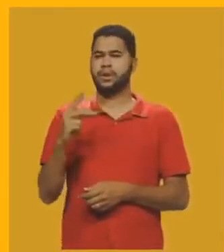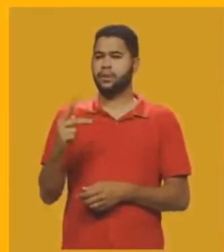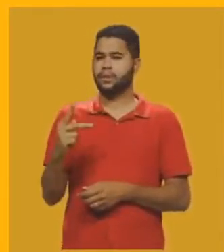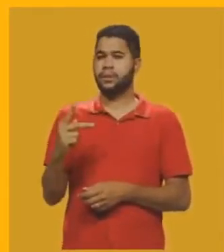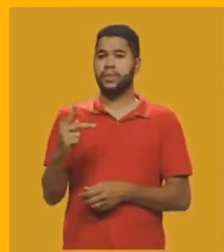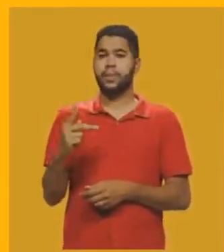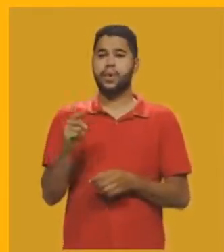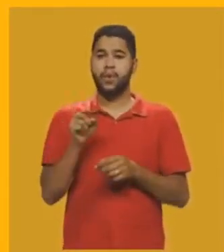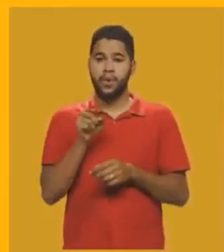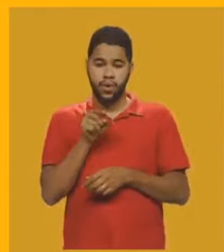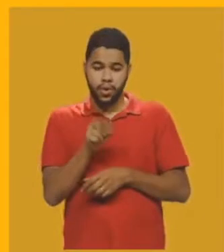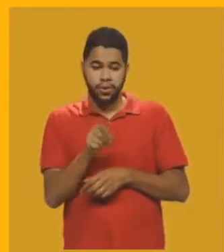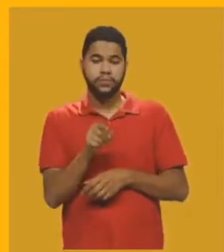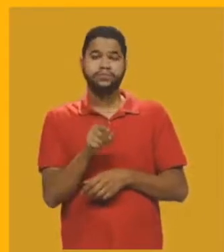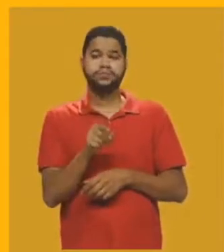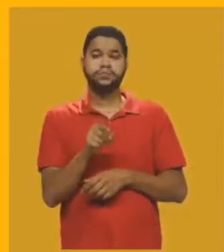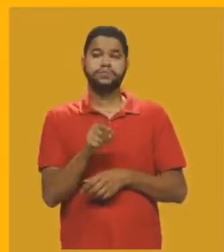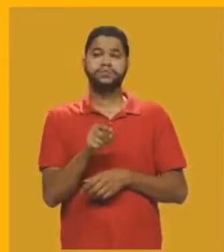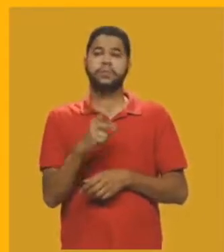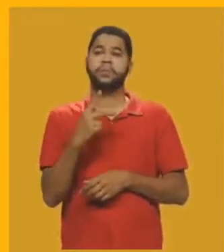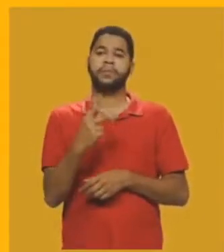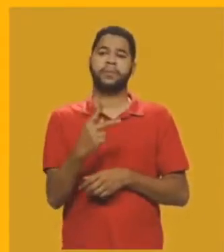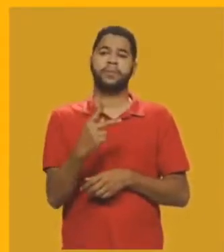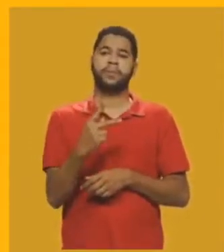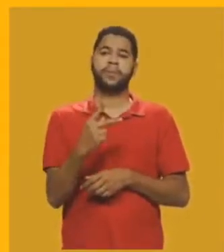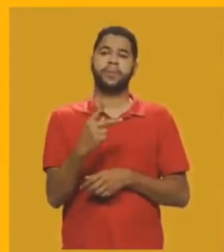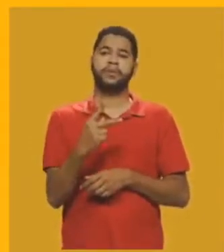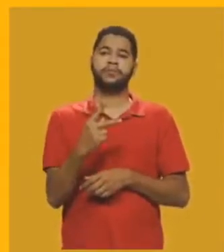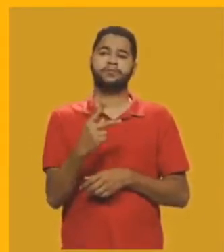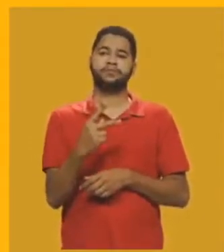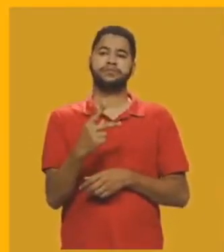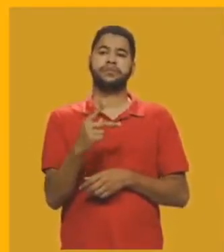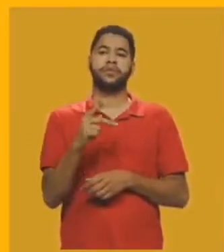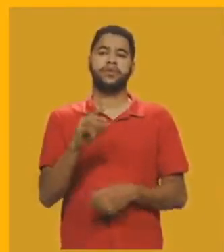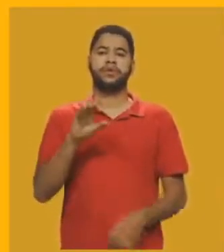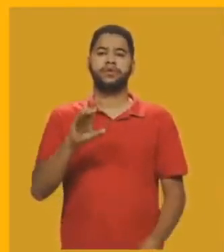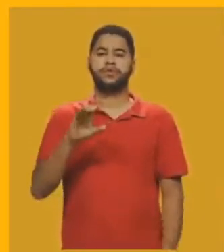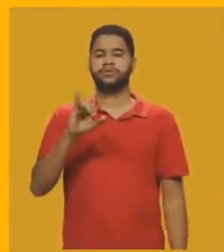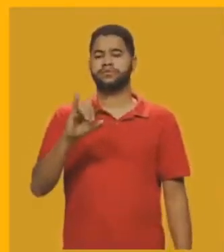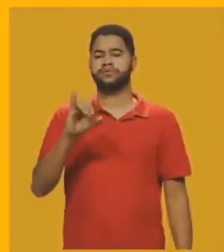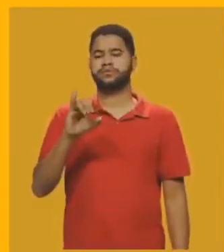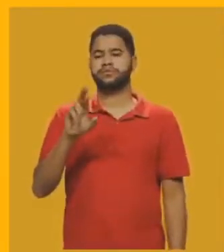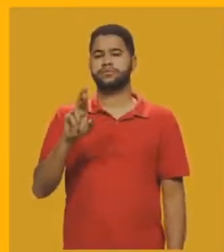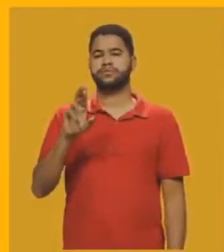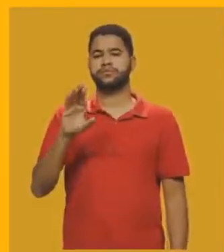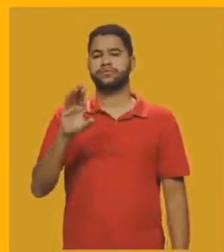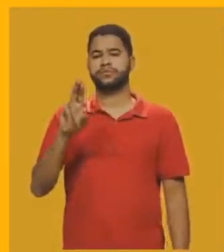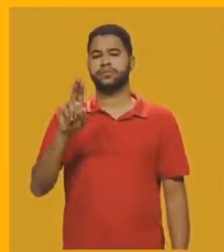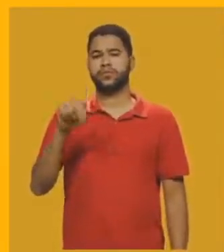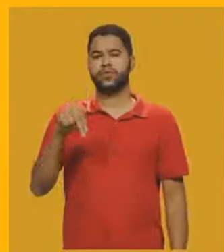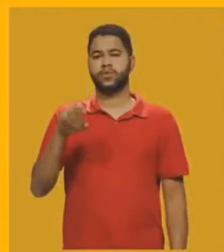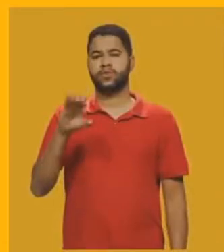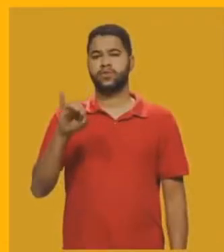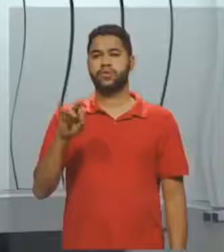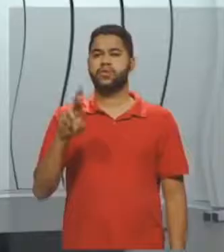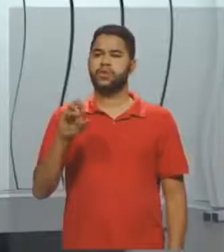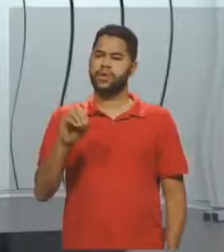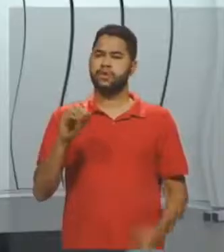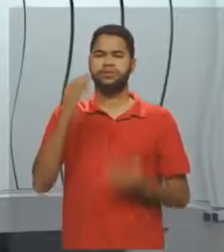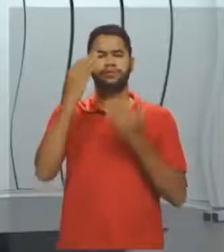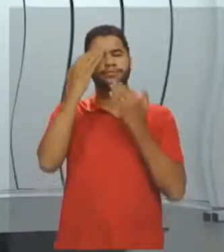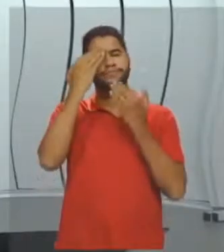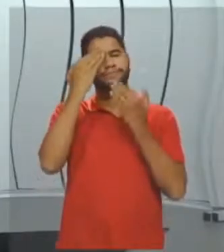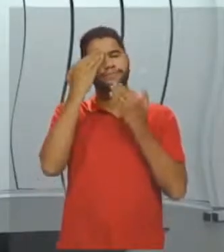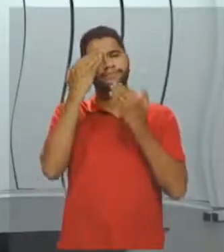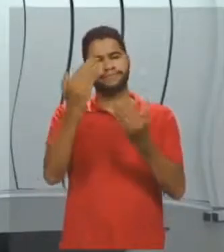o ponto P. O ponto P é chamado de circuncentro. Muito obrigada.